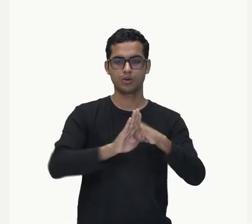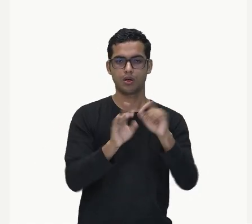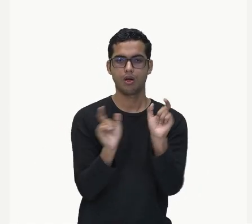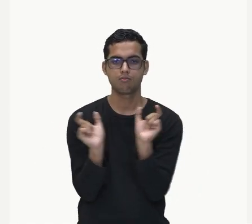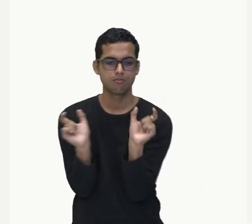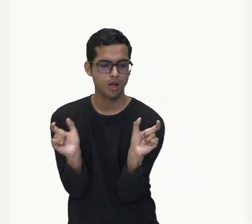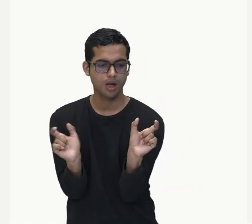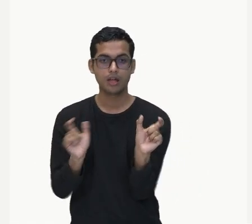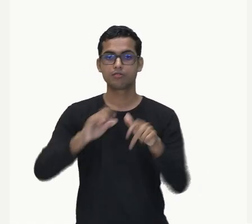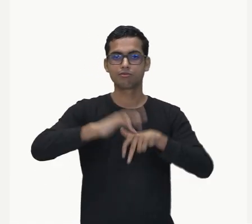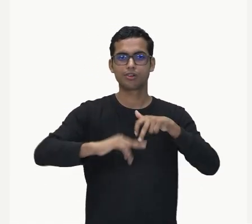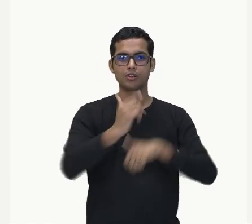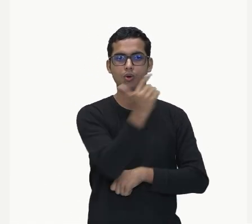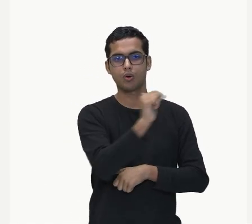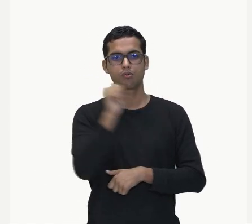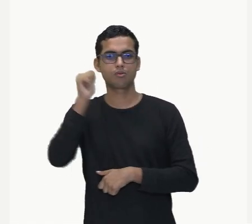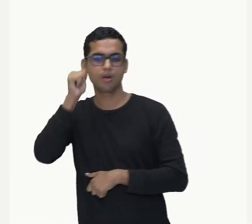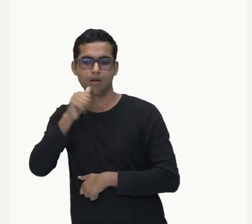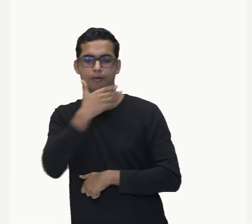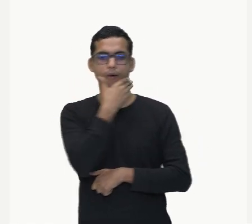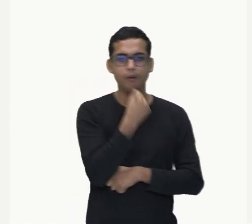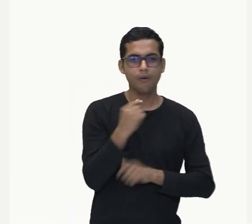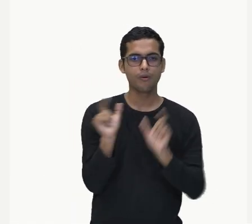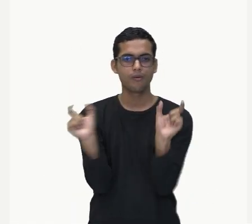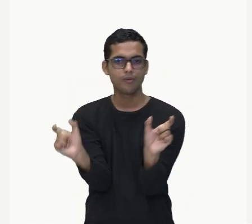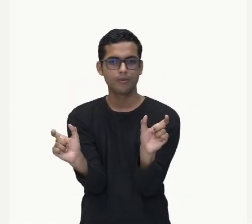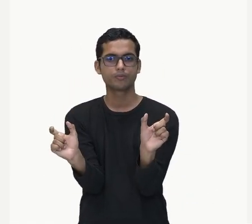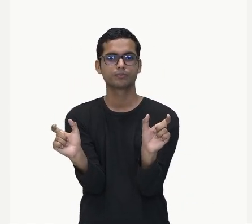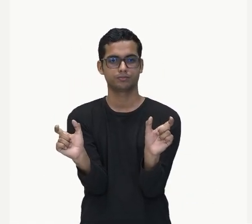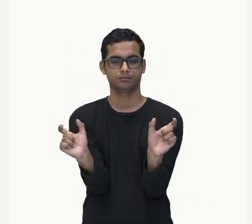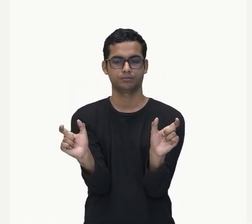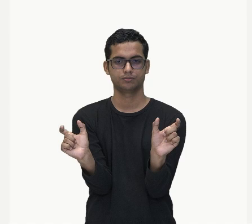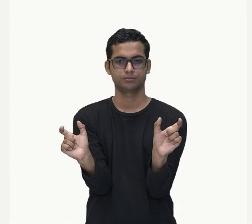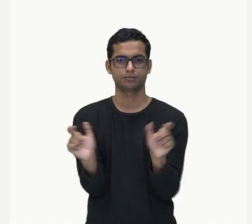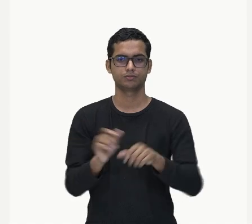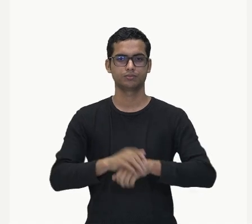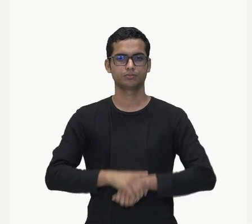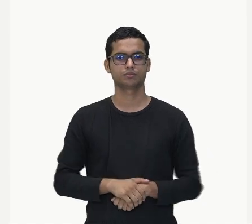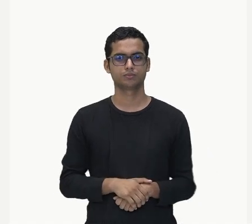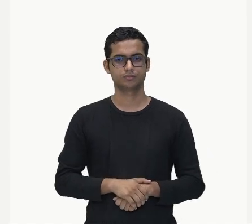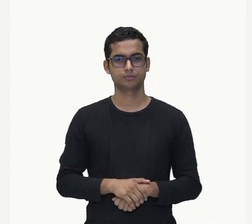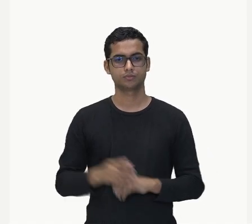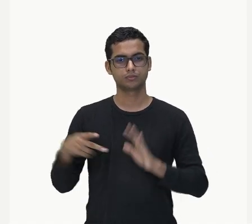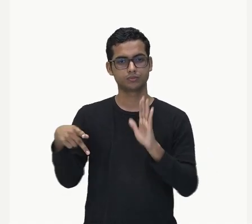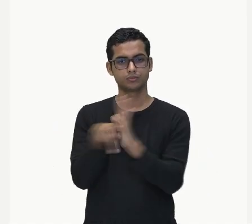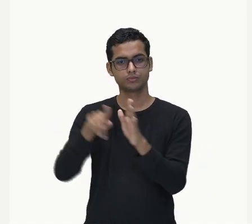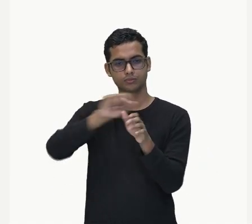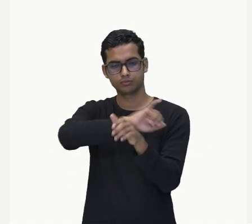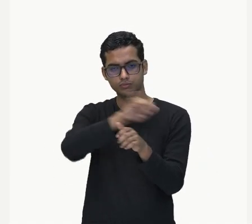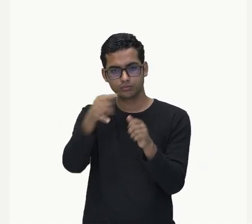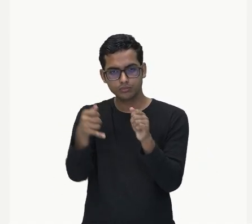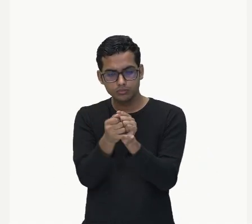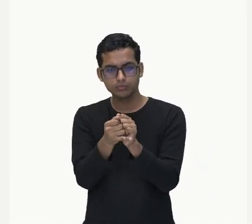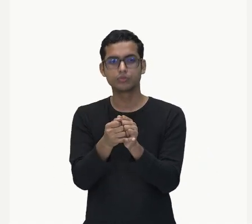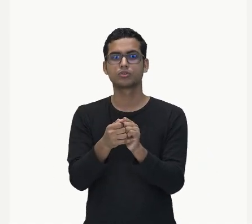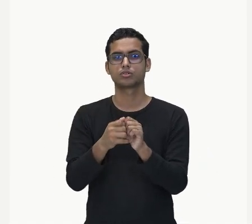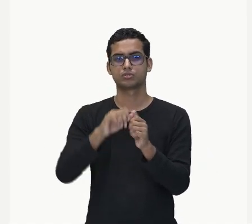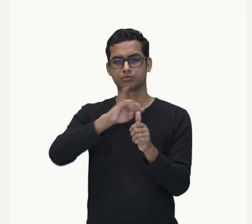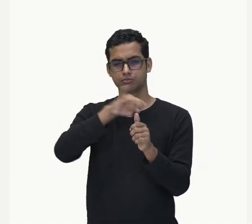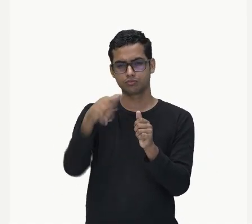estiverem no singular e pertencerem a diferentes gêneros.